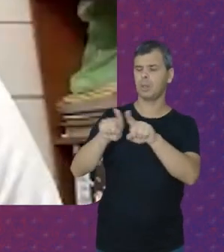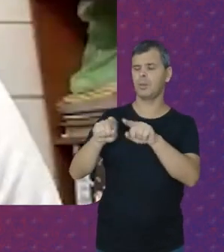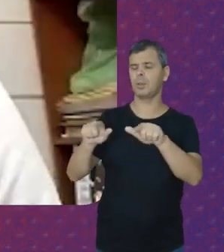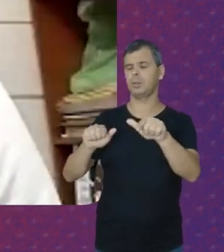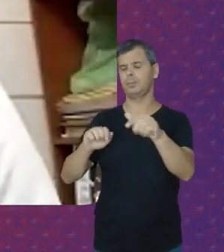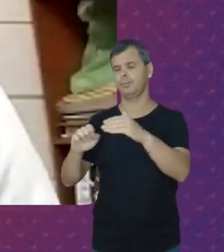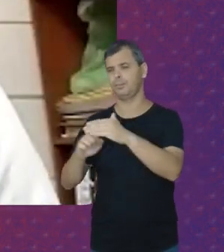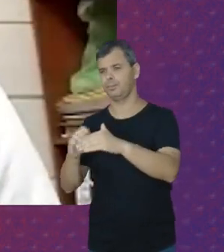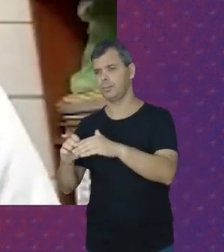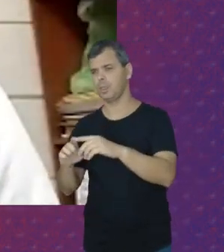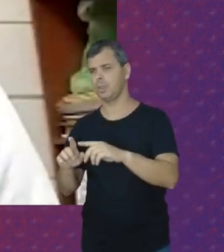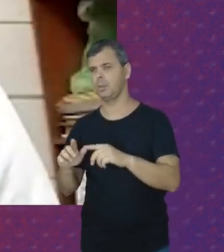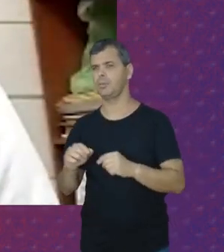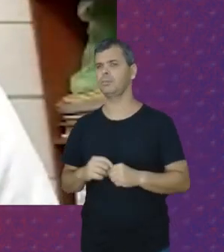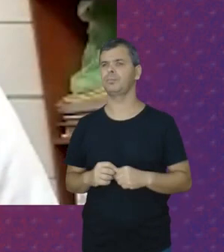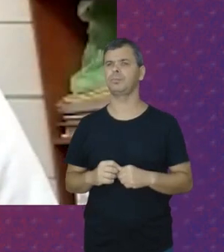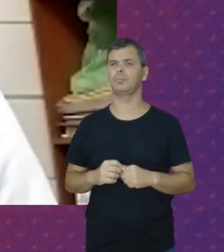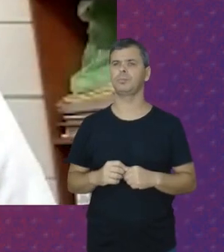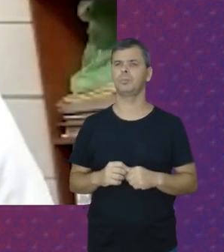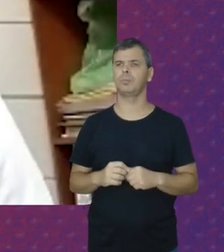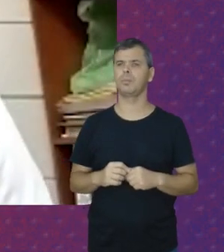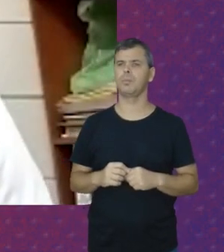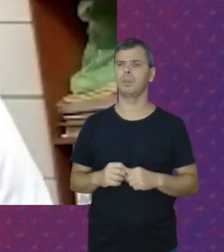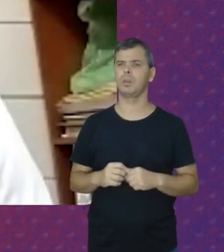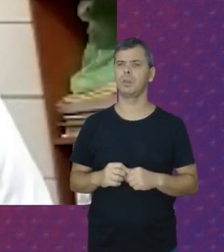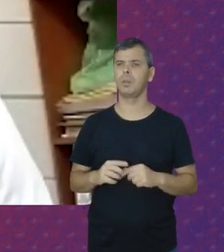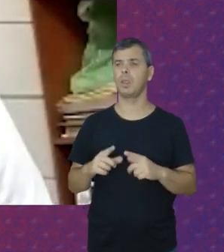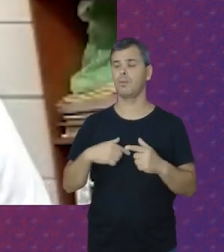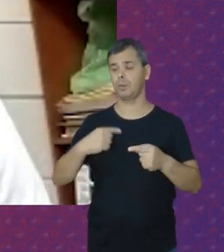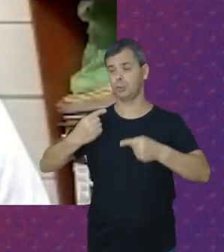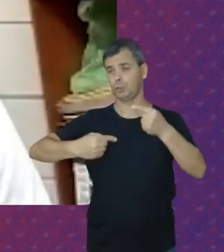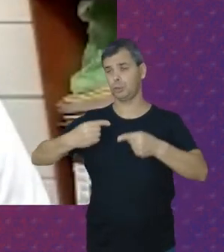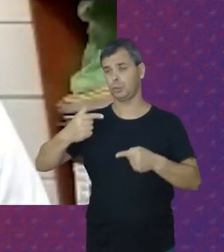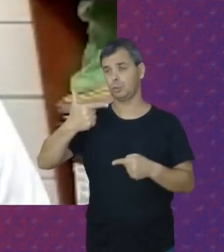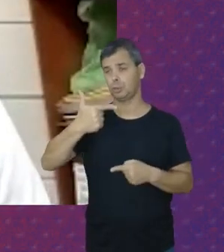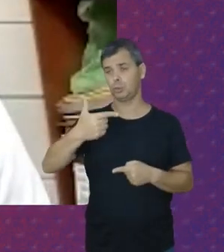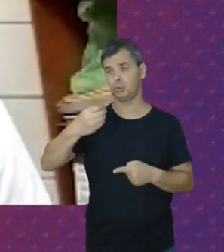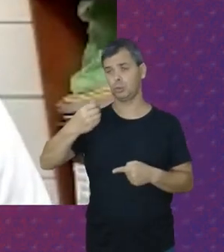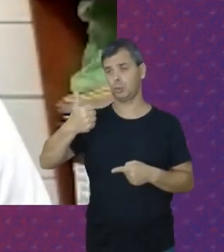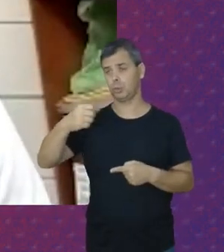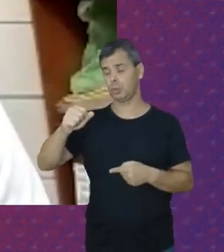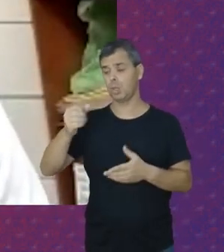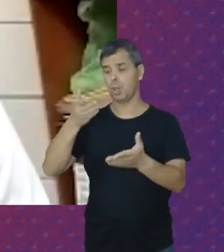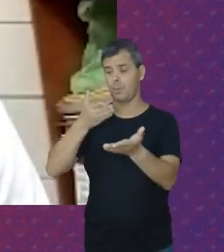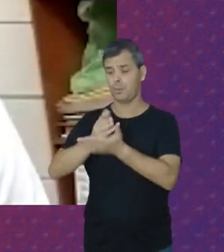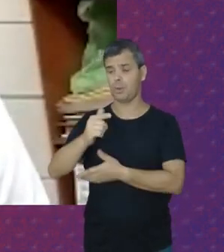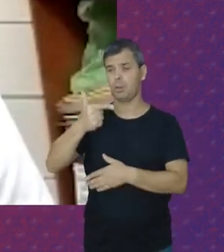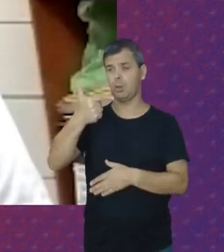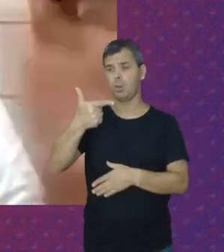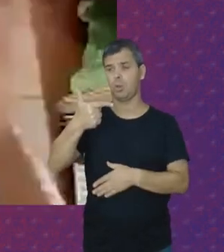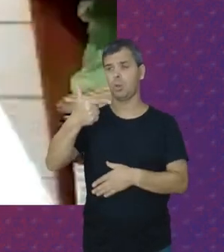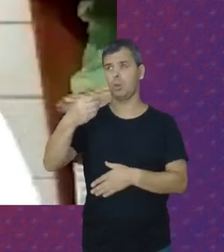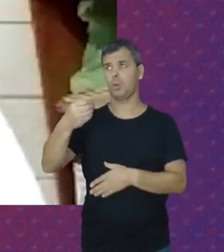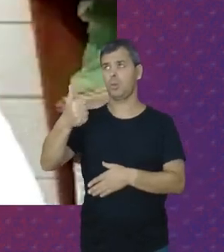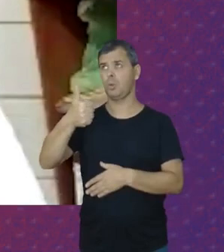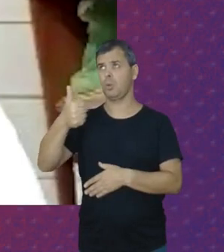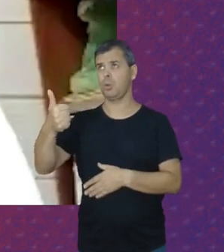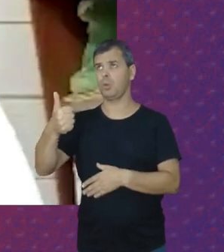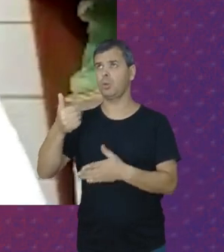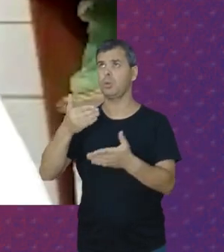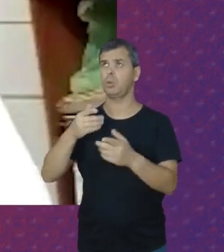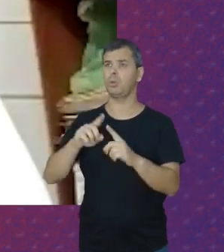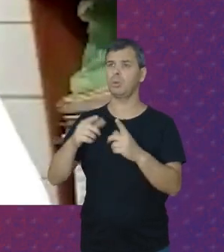empregadores Então Foi discutido Em 2010 Aprovada em 2011 A convenção E aí